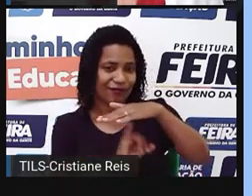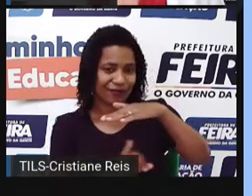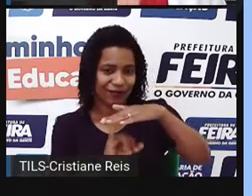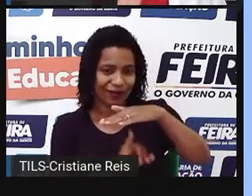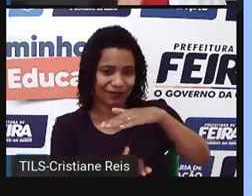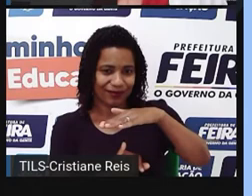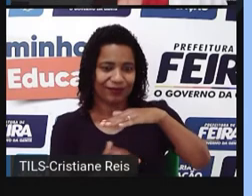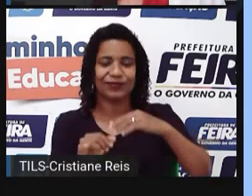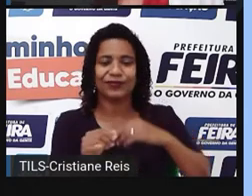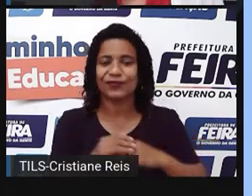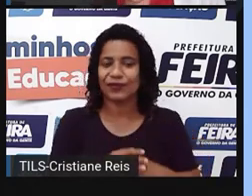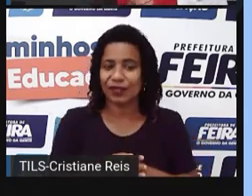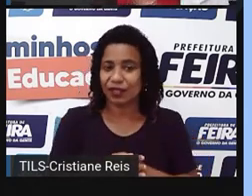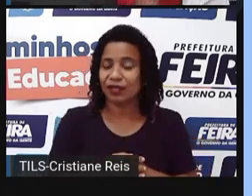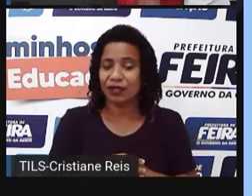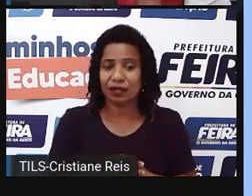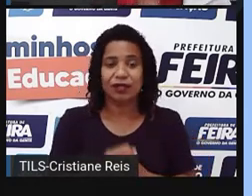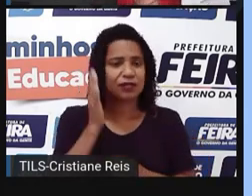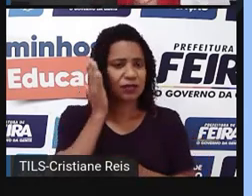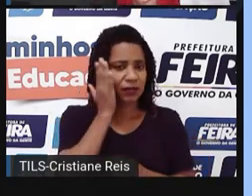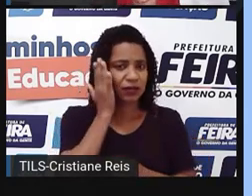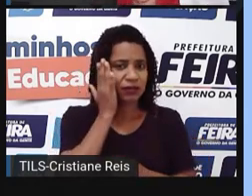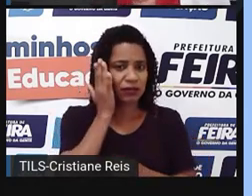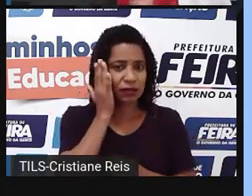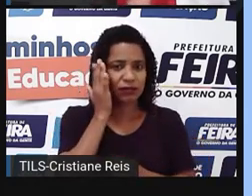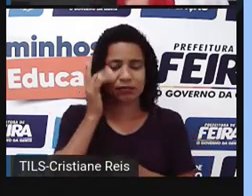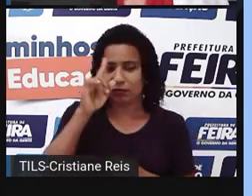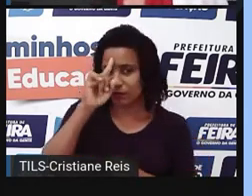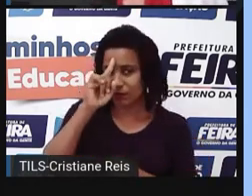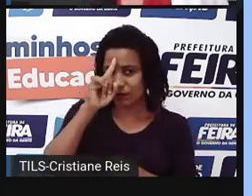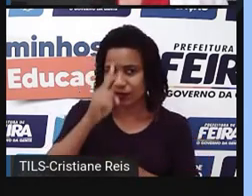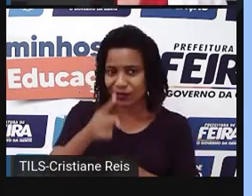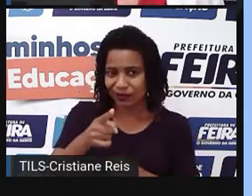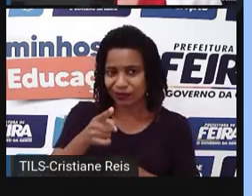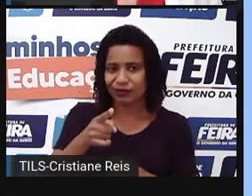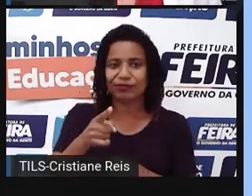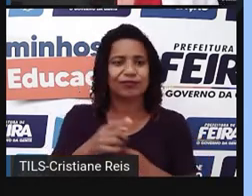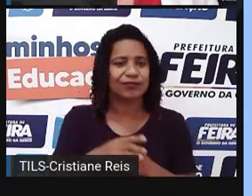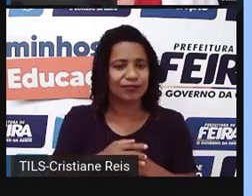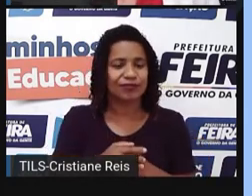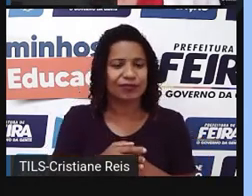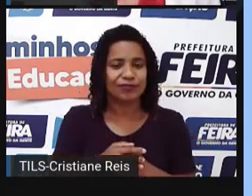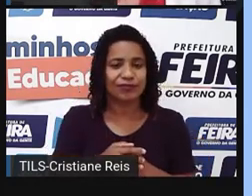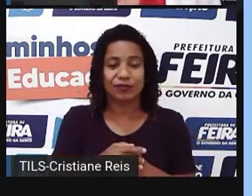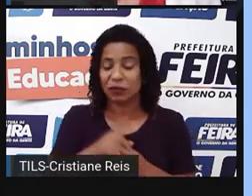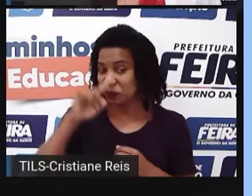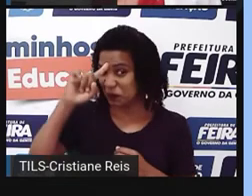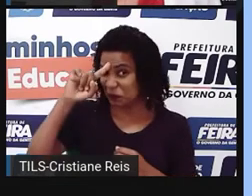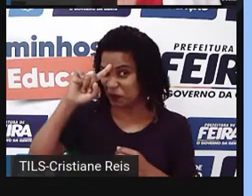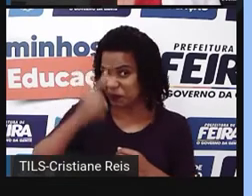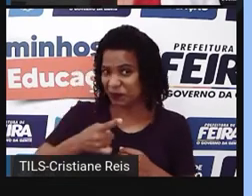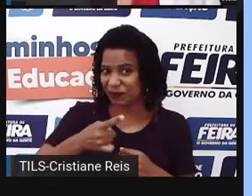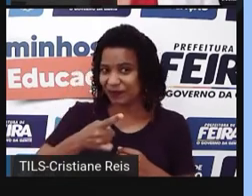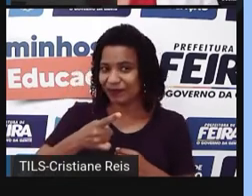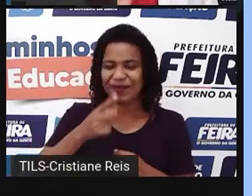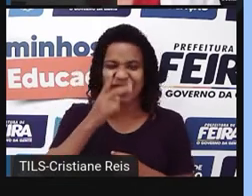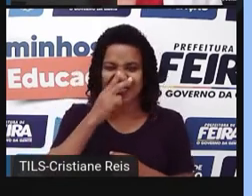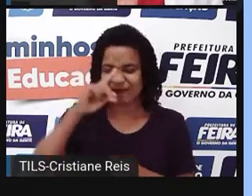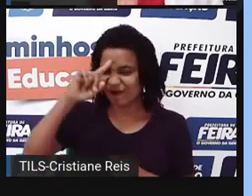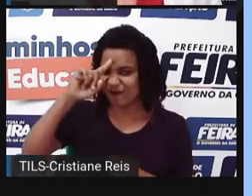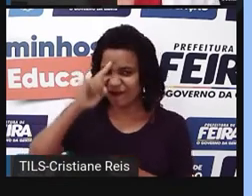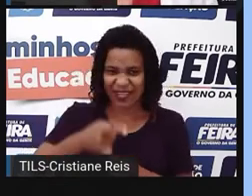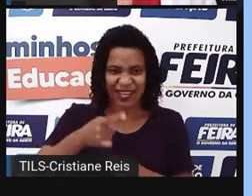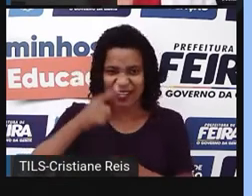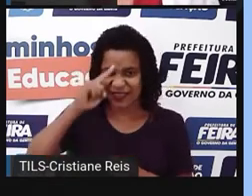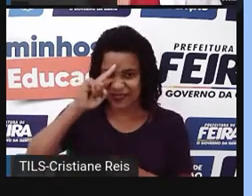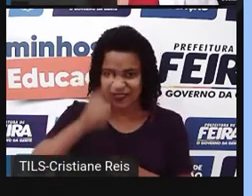Agora, a gente sabe que o imperativo, ele é, sim, um pouco rude. Quando a gente diz, fulano, faça